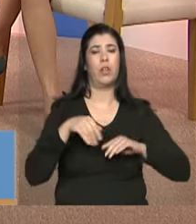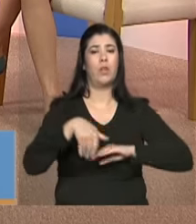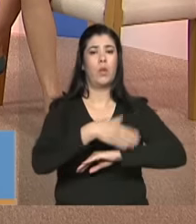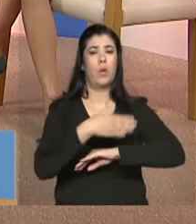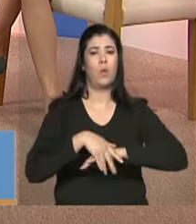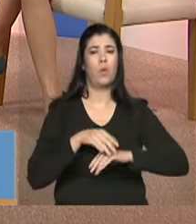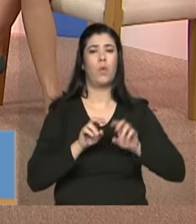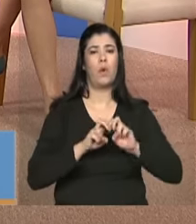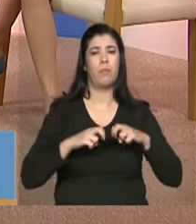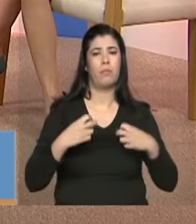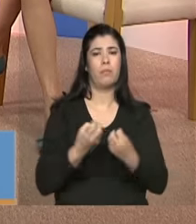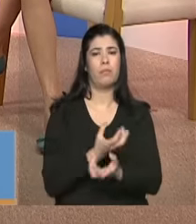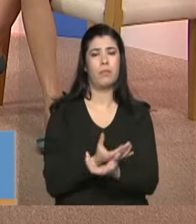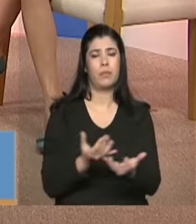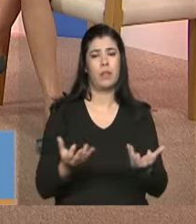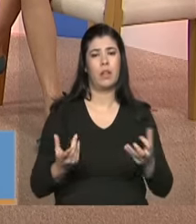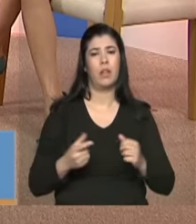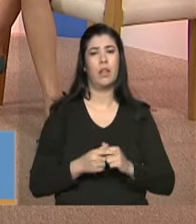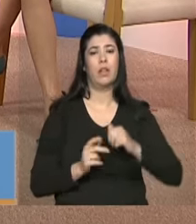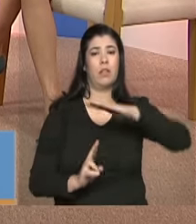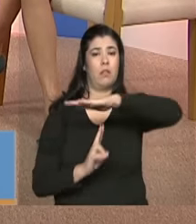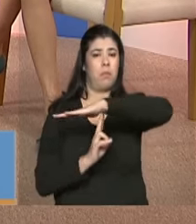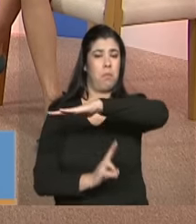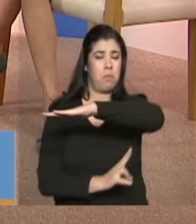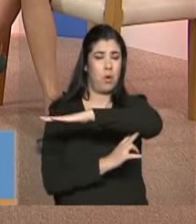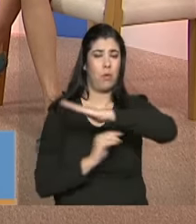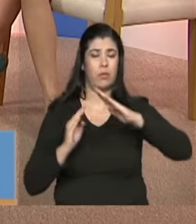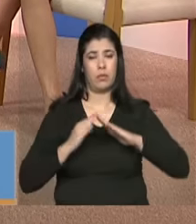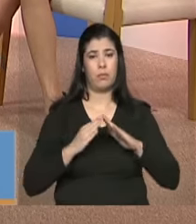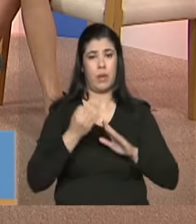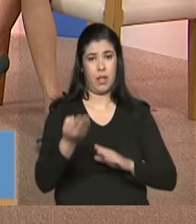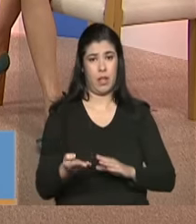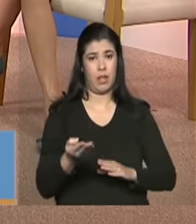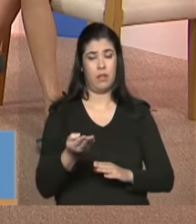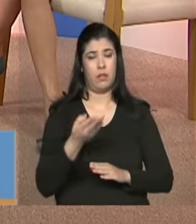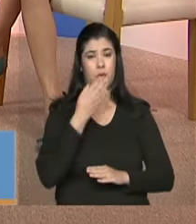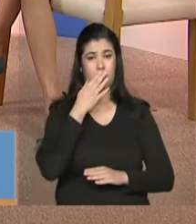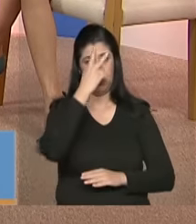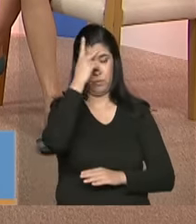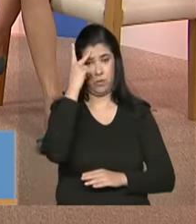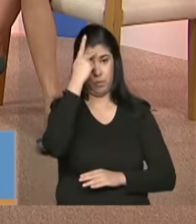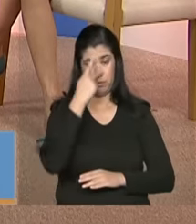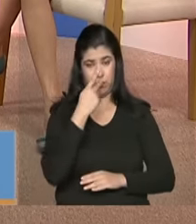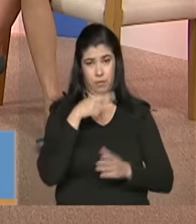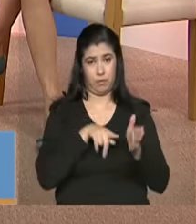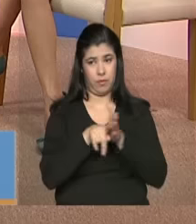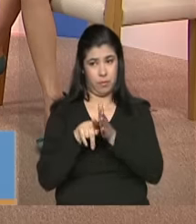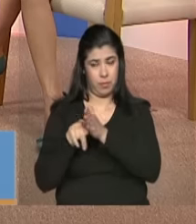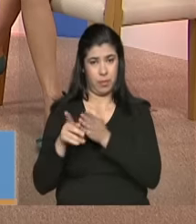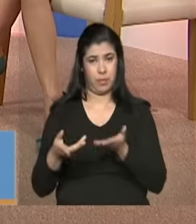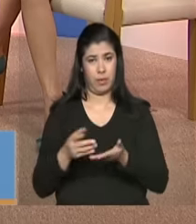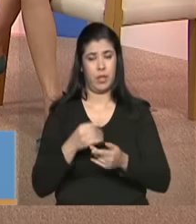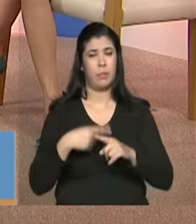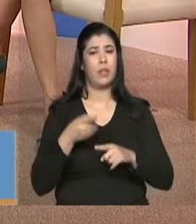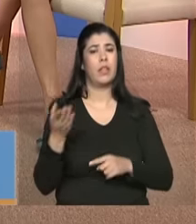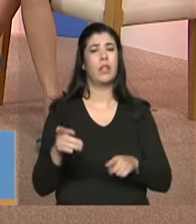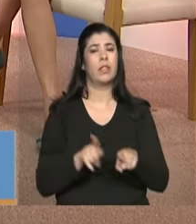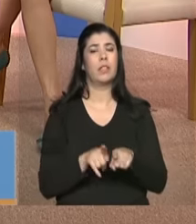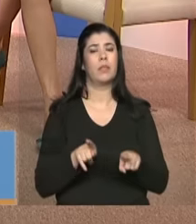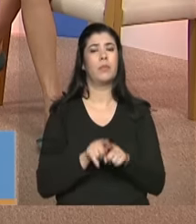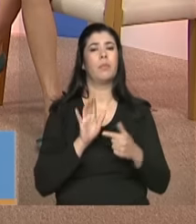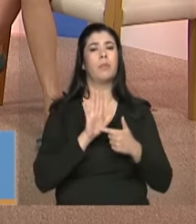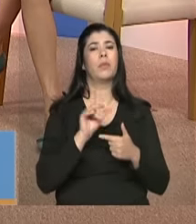praças que ficam embaixo da ponte são essas as pessoas que nós estamos falando mas não só essas porque essas mostram